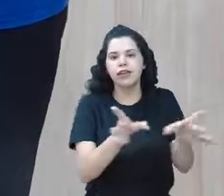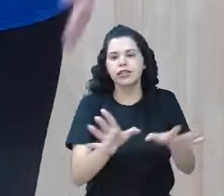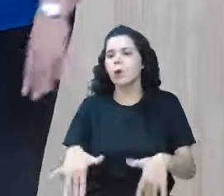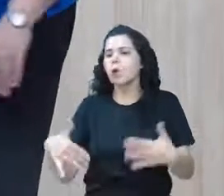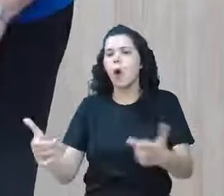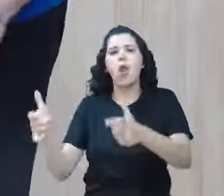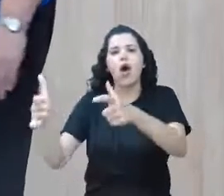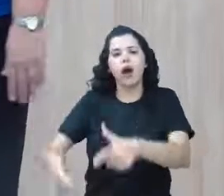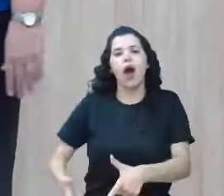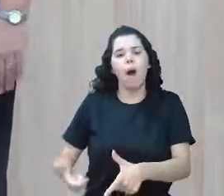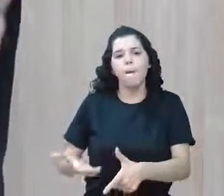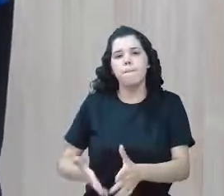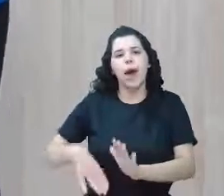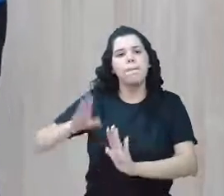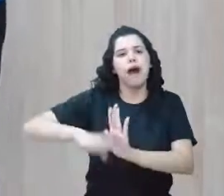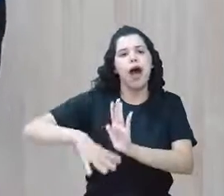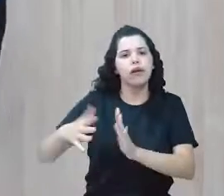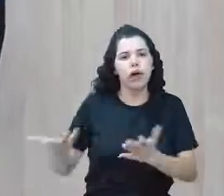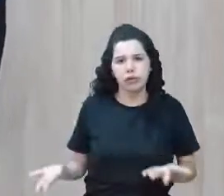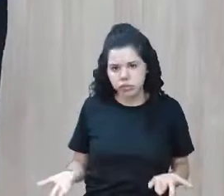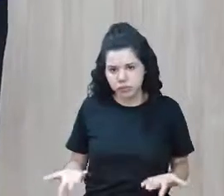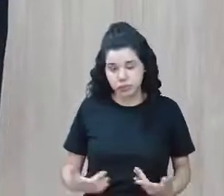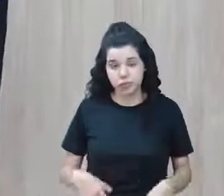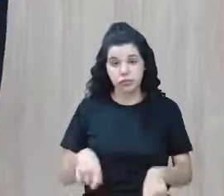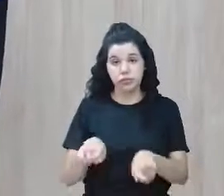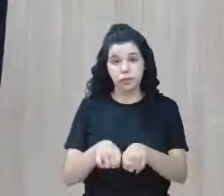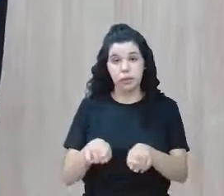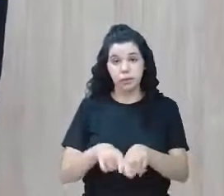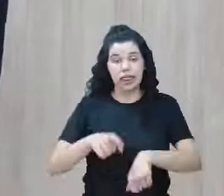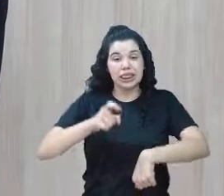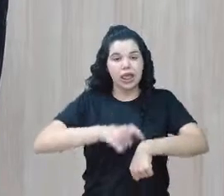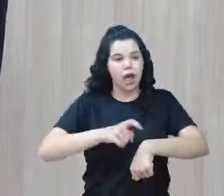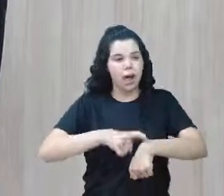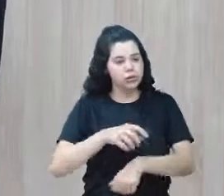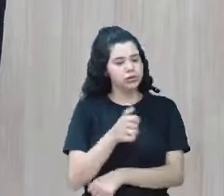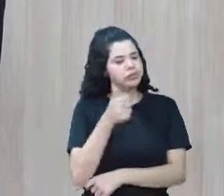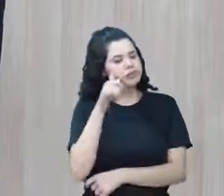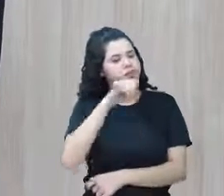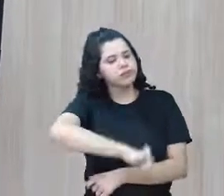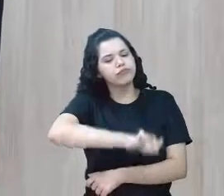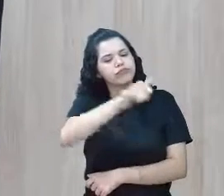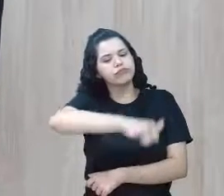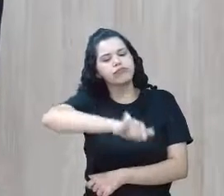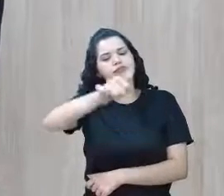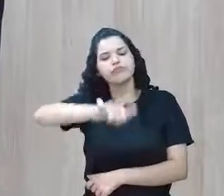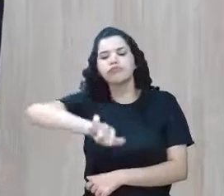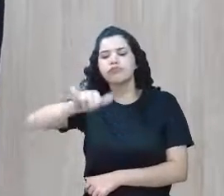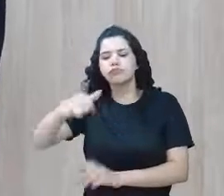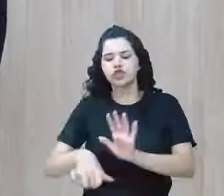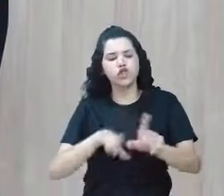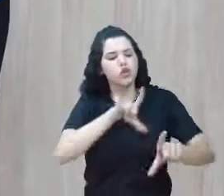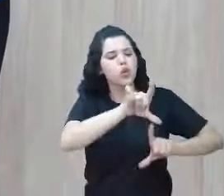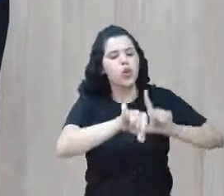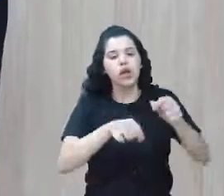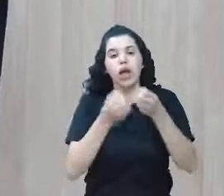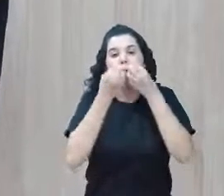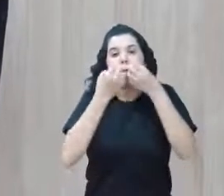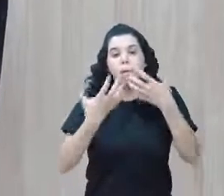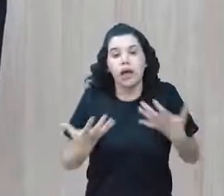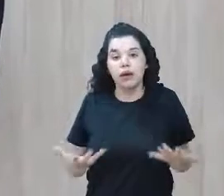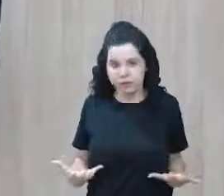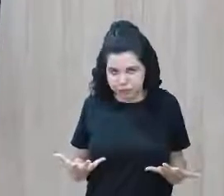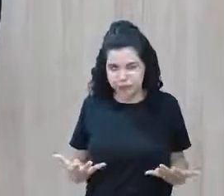preço? Tenha tempo para escolher. Comprar de última hora nem sempre dá um bom resultado.